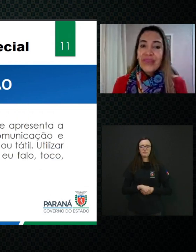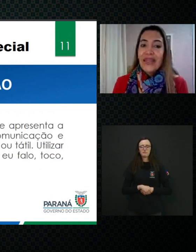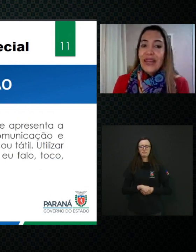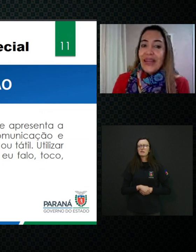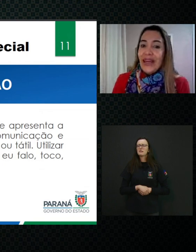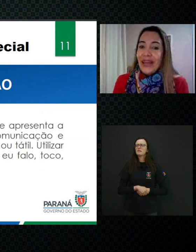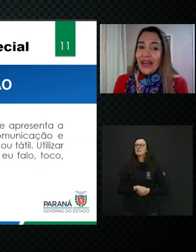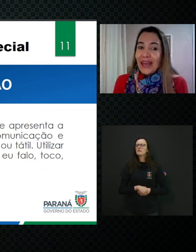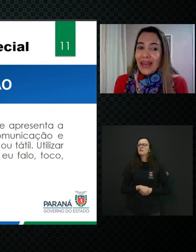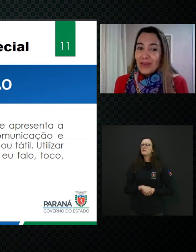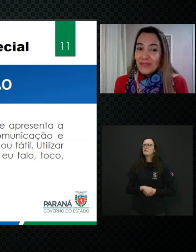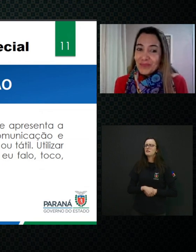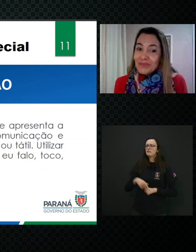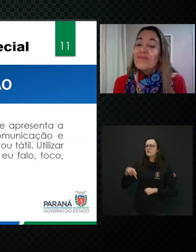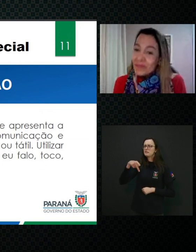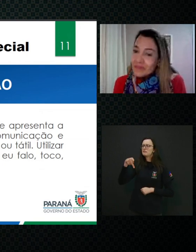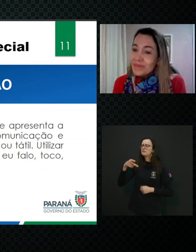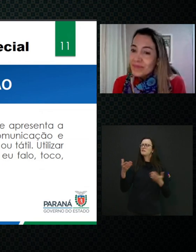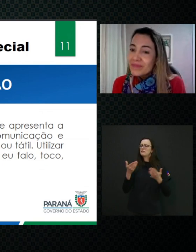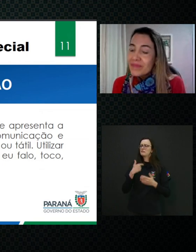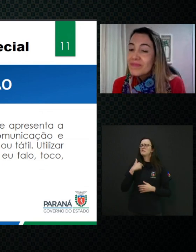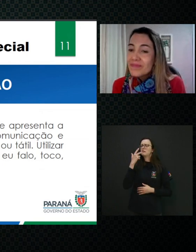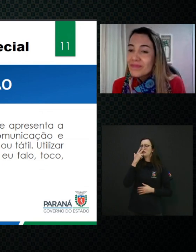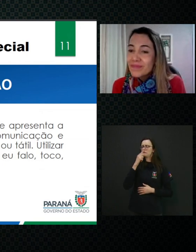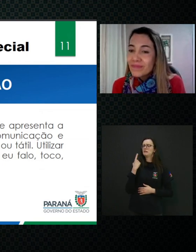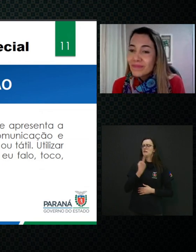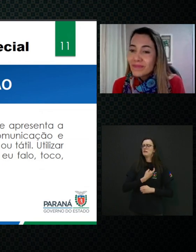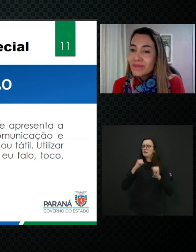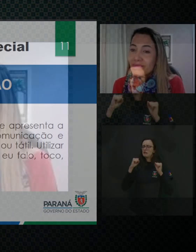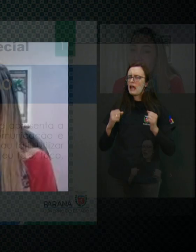Professora, agora eu acho que você poderia falar um pouquinho